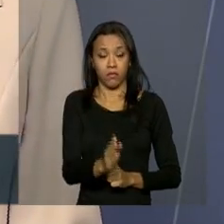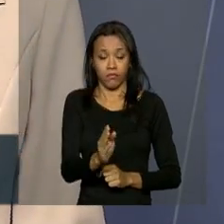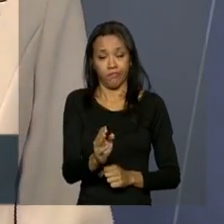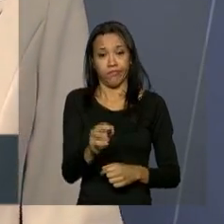dificuldades.